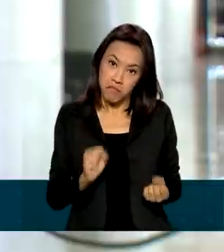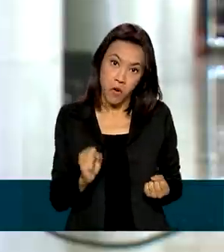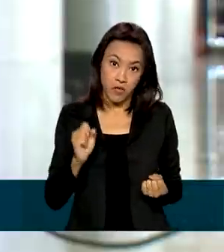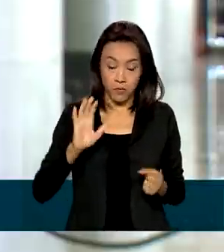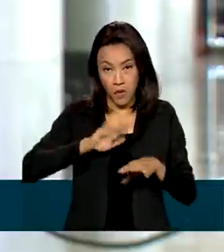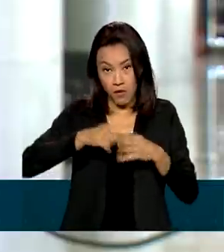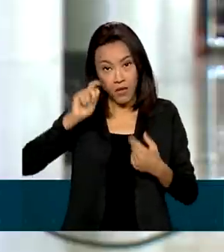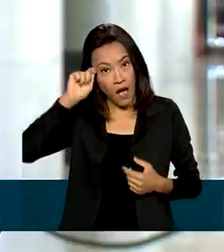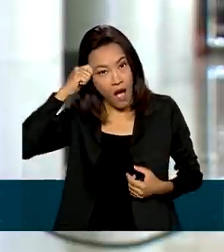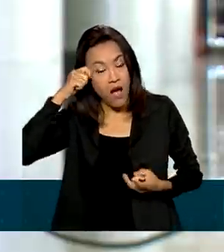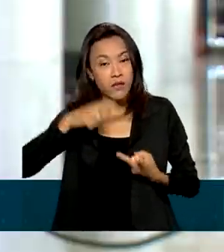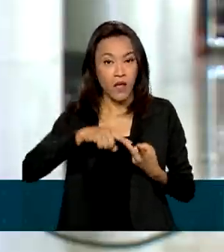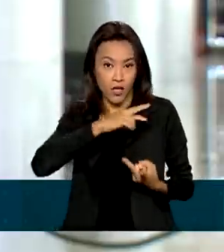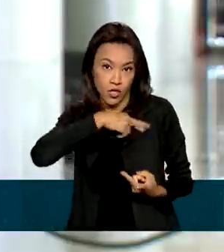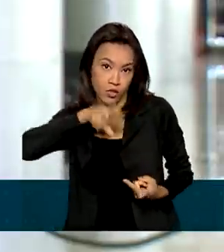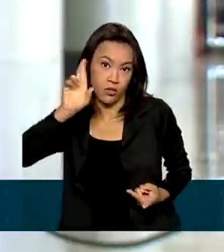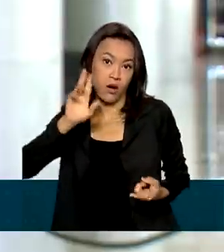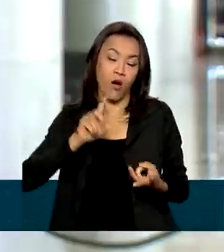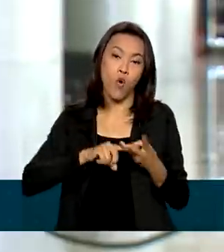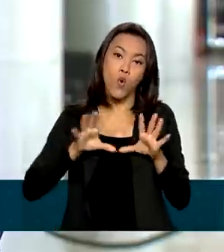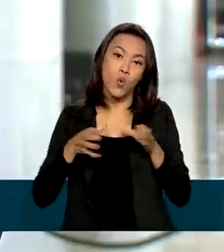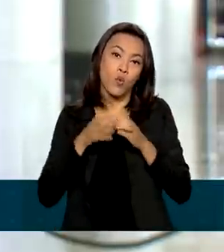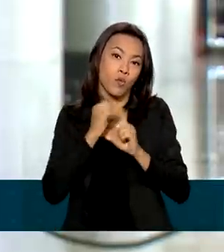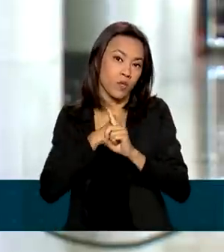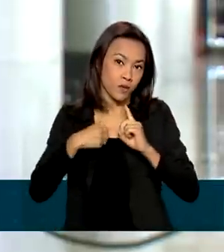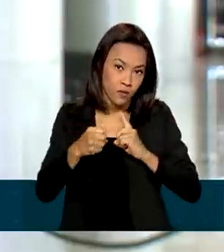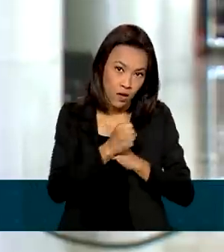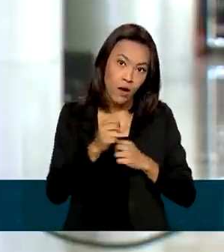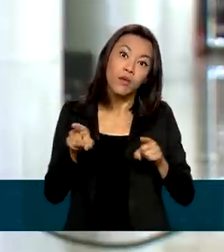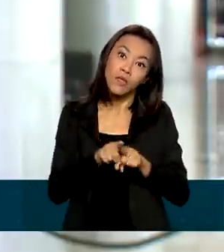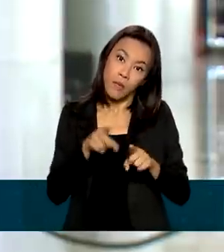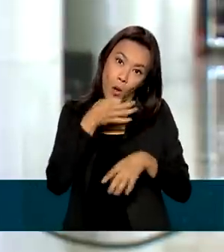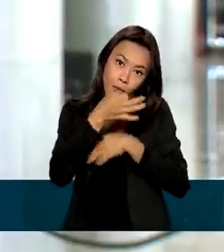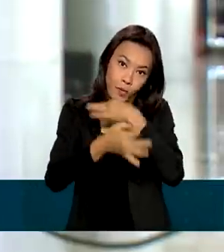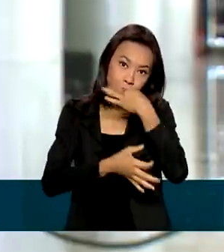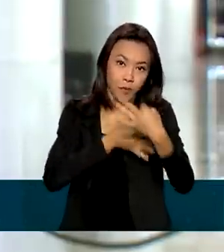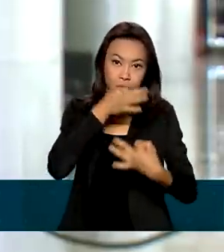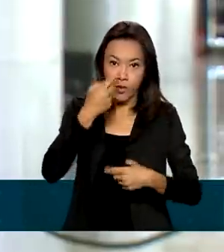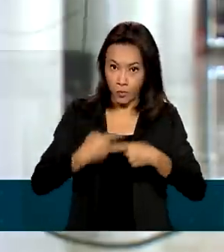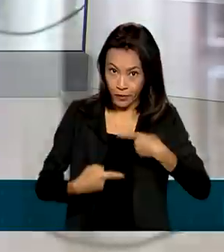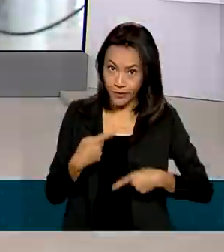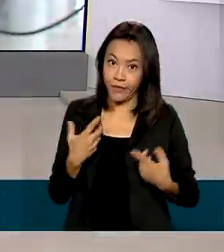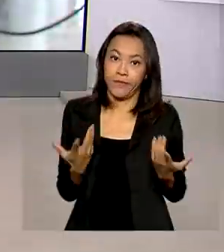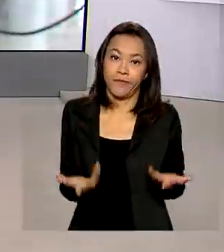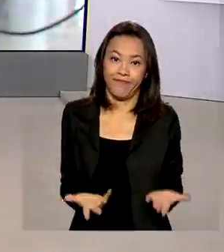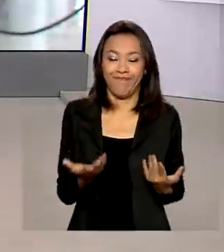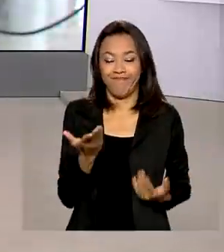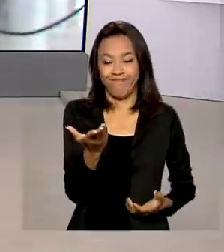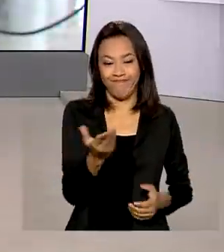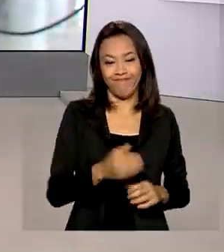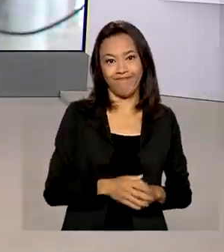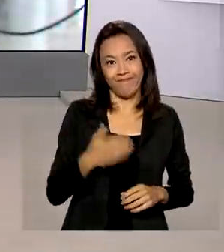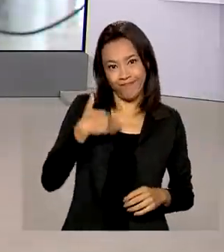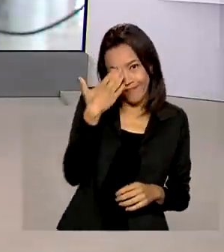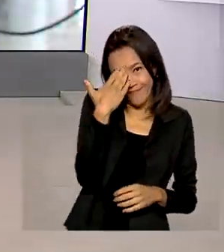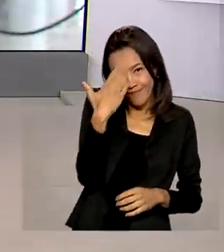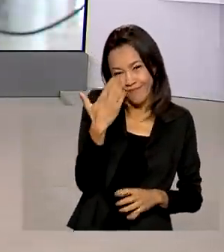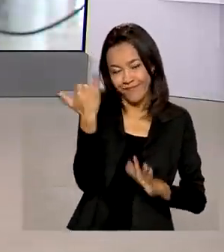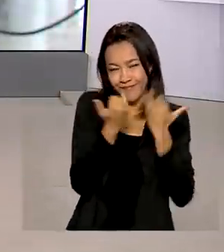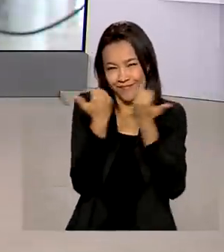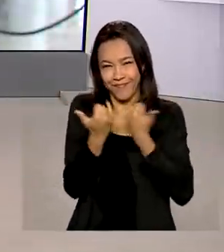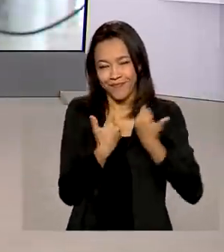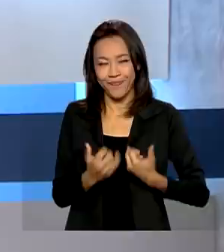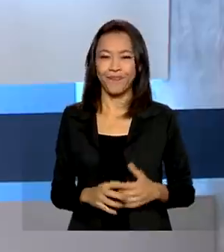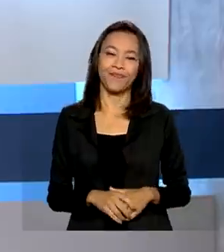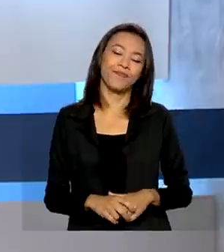raça, religião, nacionalidade, grupo social e até mesmo opiniões políticas. Natália, com você. Obrigada, Glauco, pelas informações.